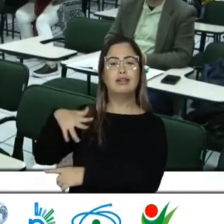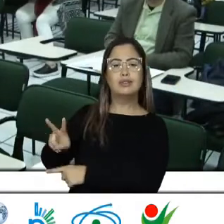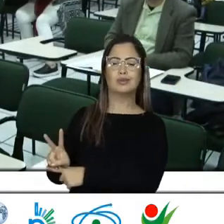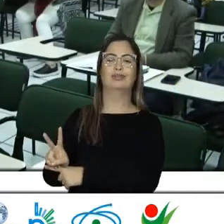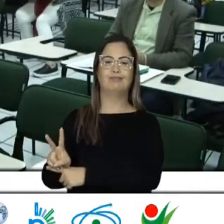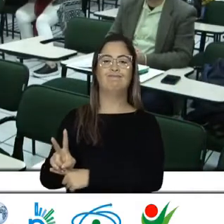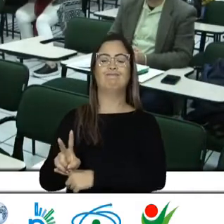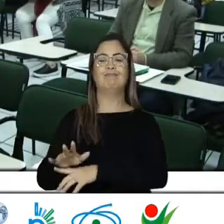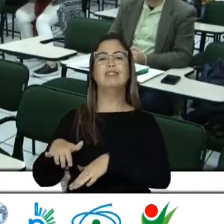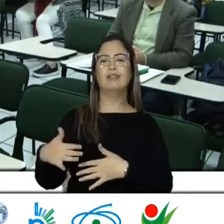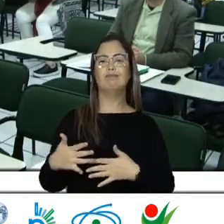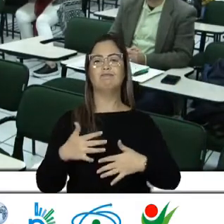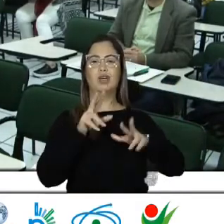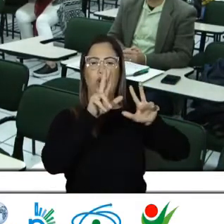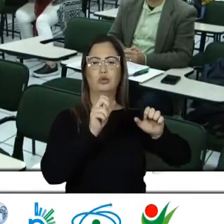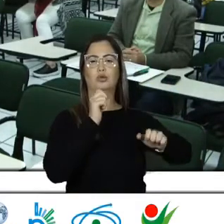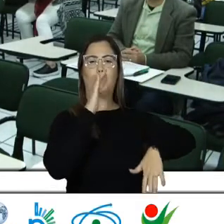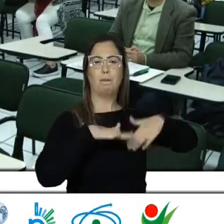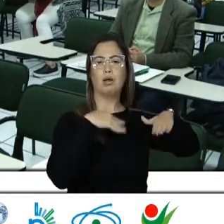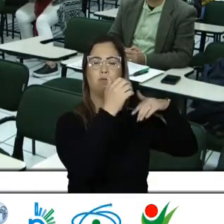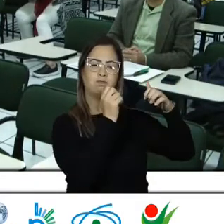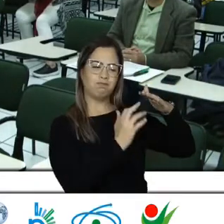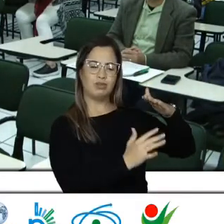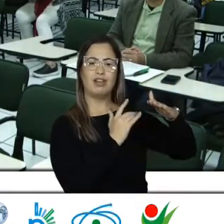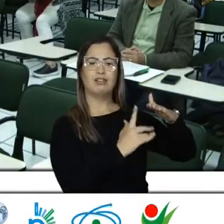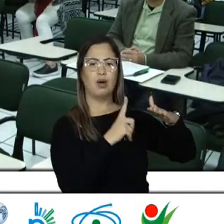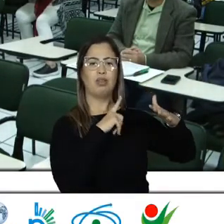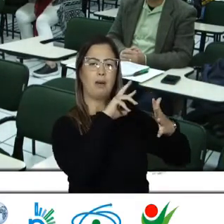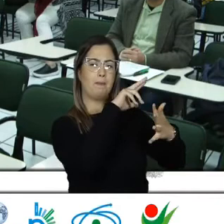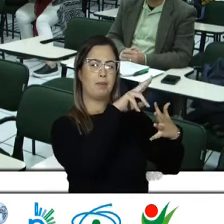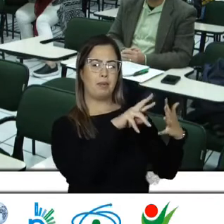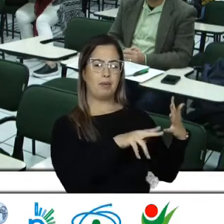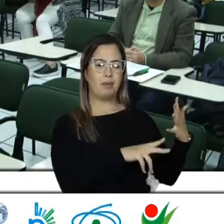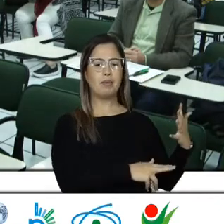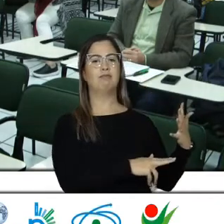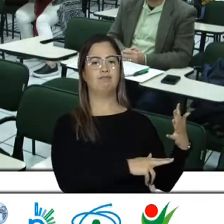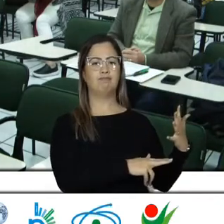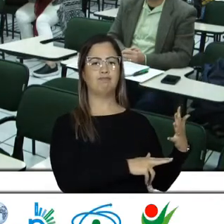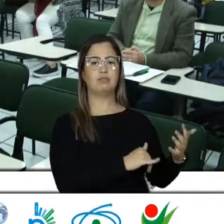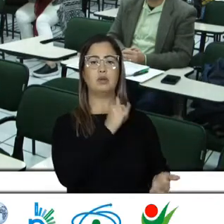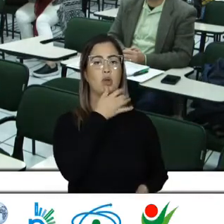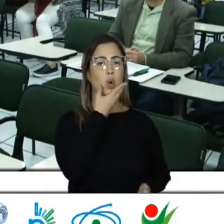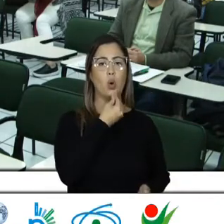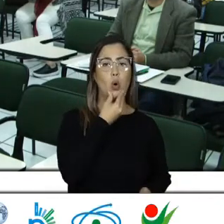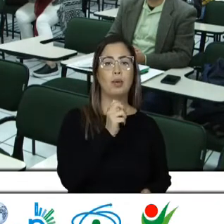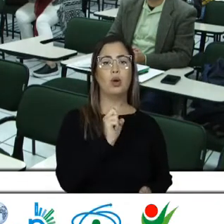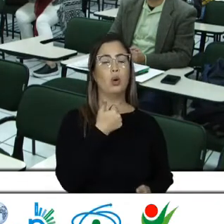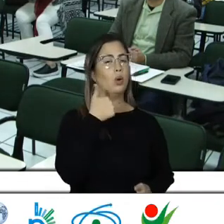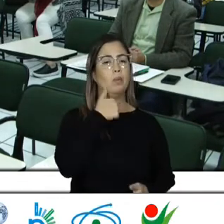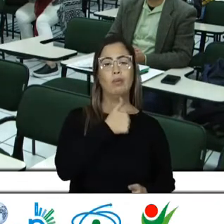Que há sim Uma certa precarização Do mundo Do trabalho Tanto para homens Como para as mulheres